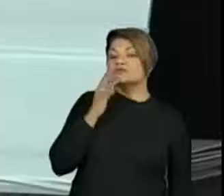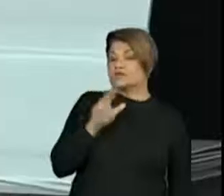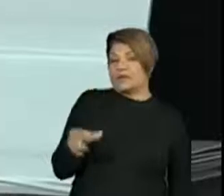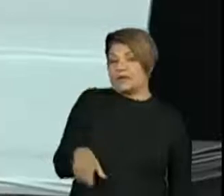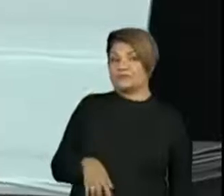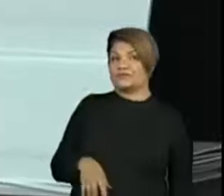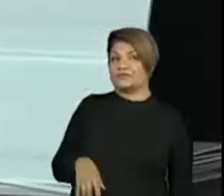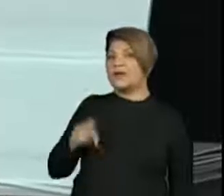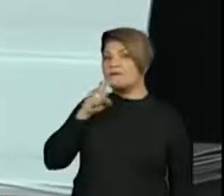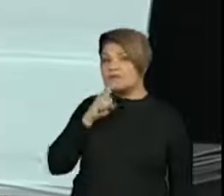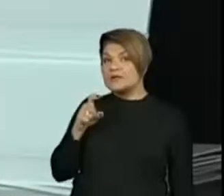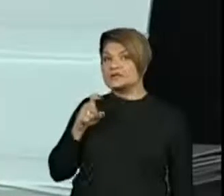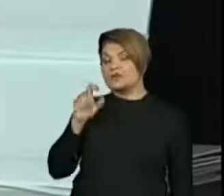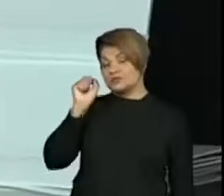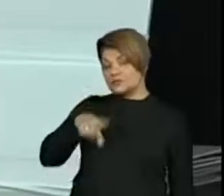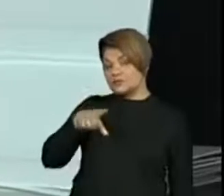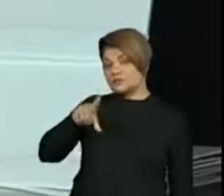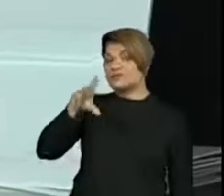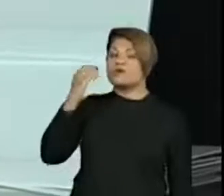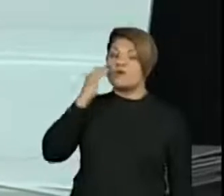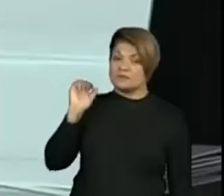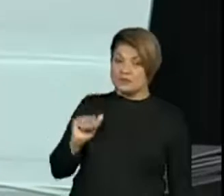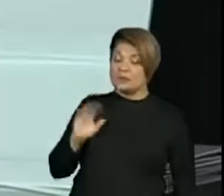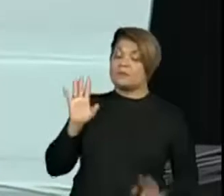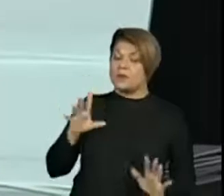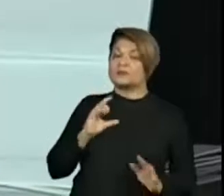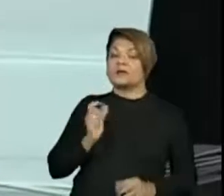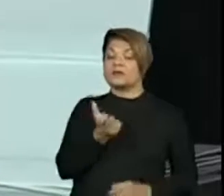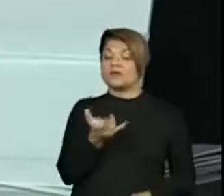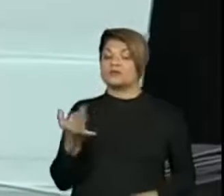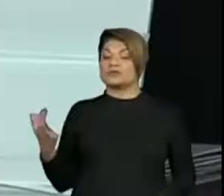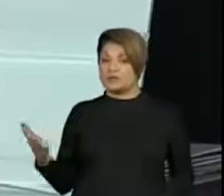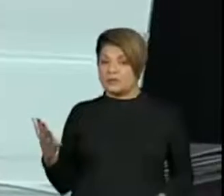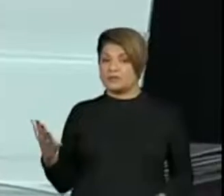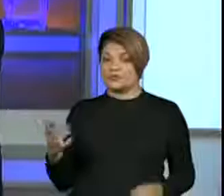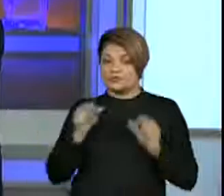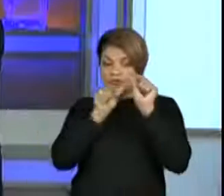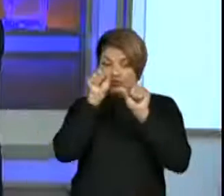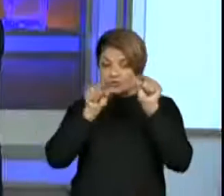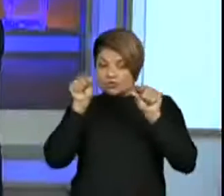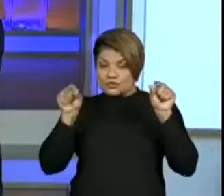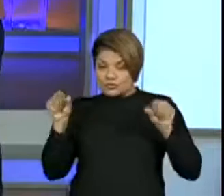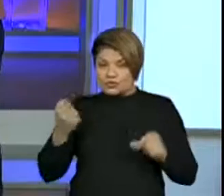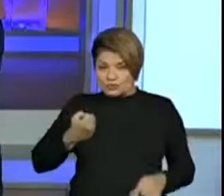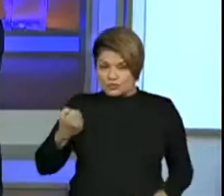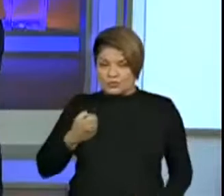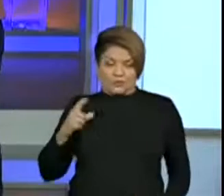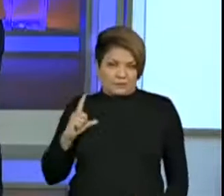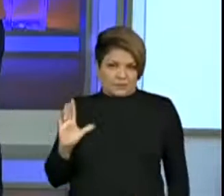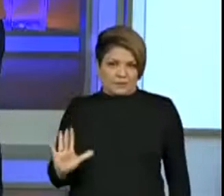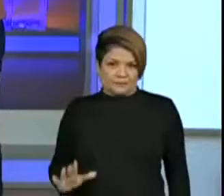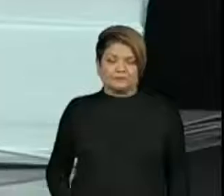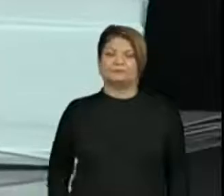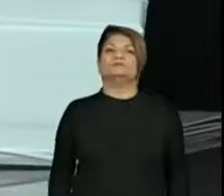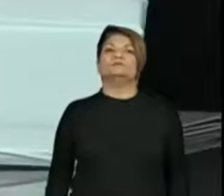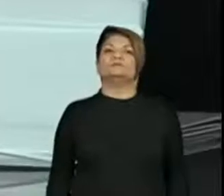observar a quantidade de algarismos que tem em cada uma delas. Então, temos aqui, olha só.